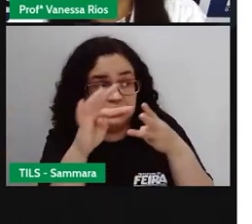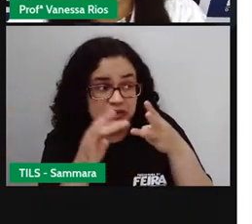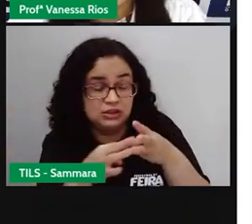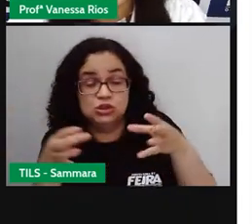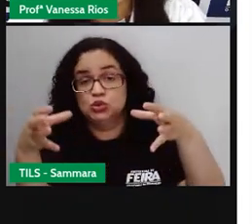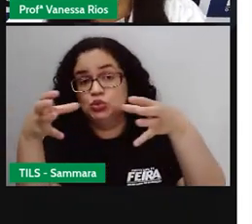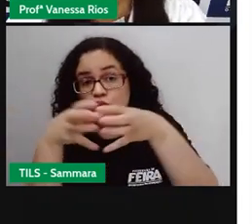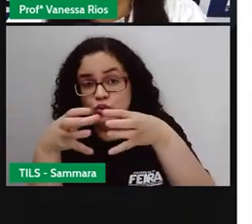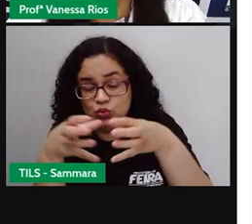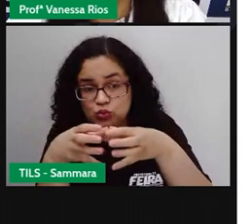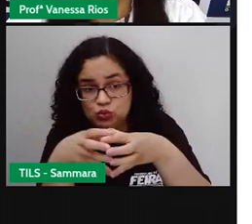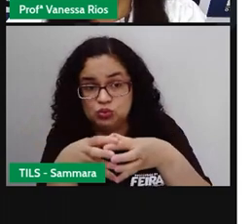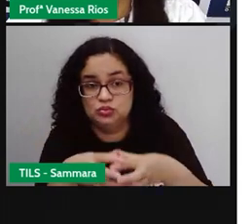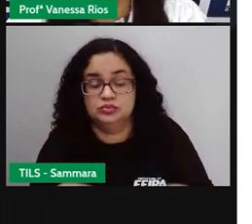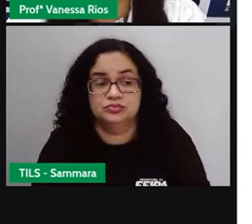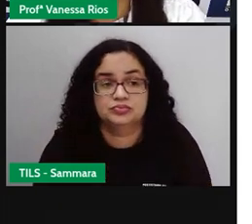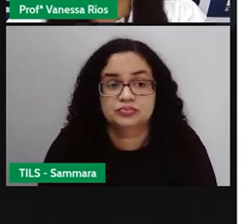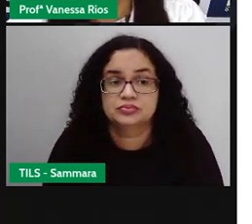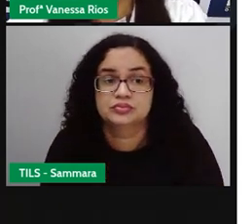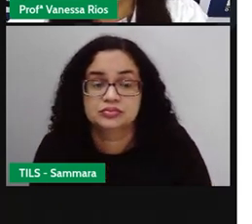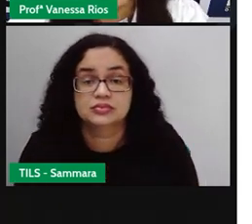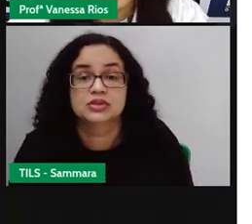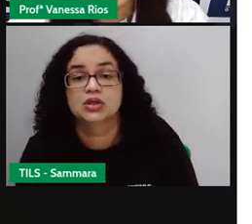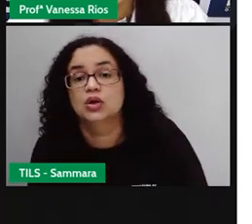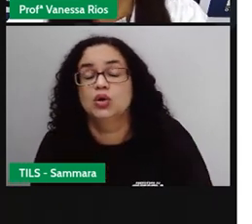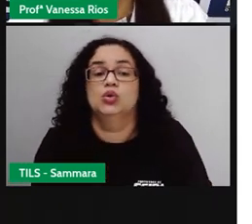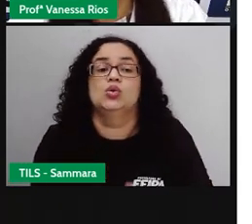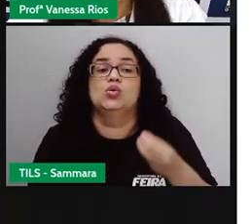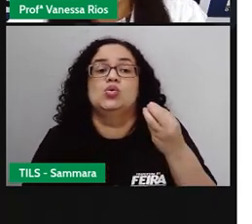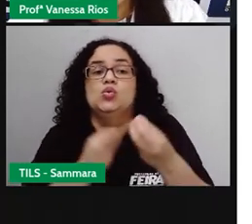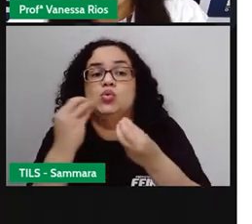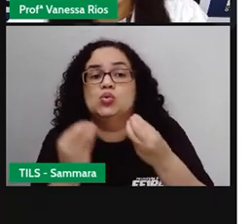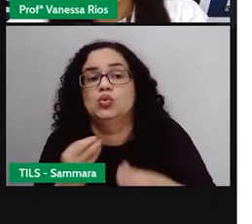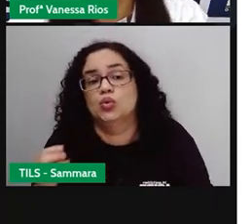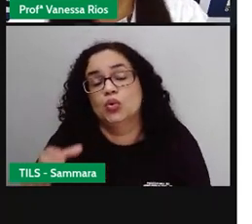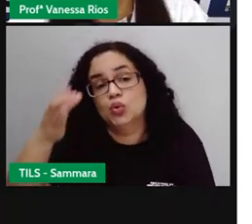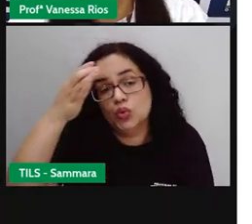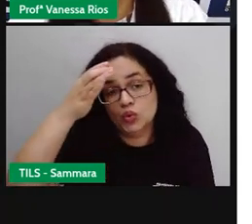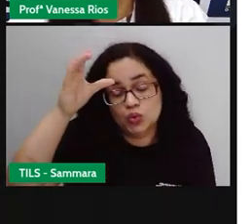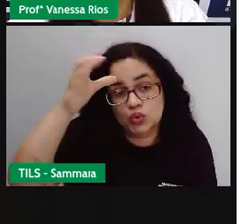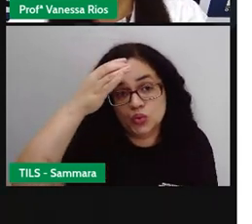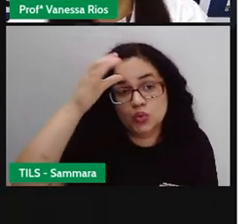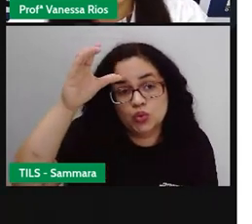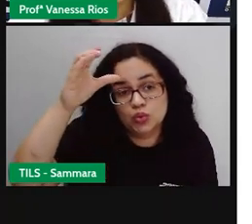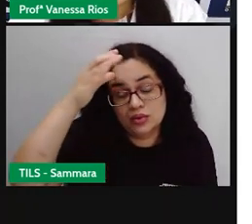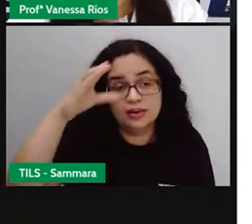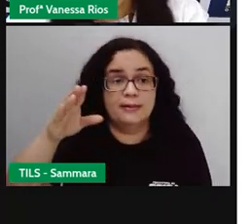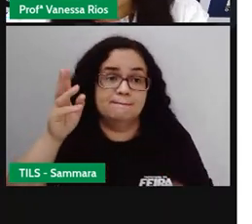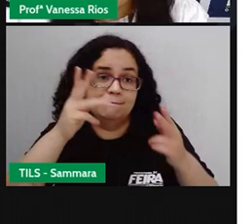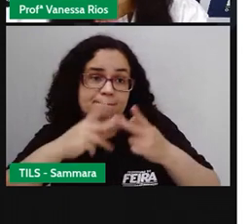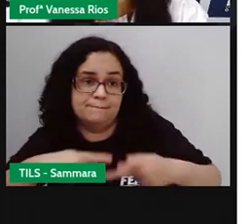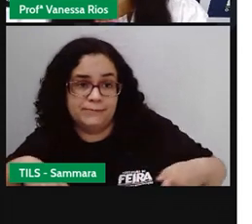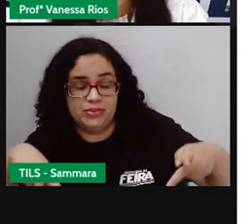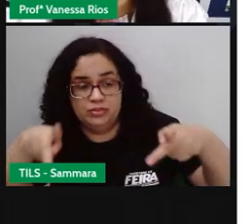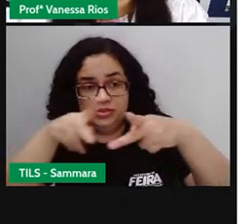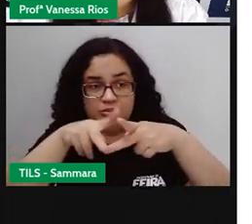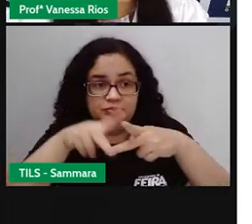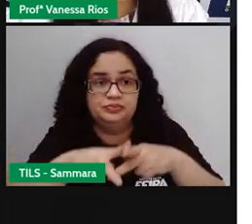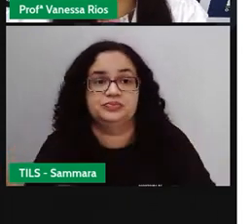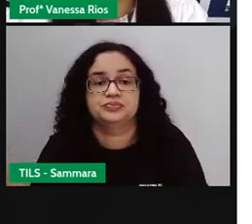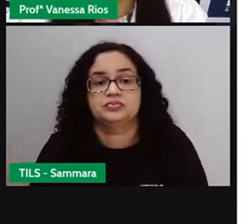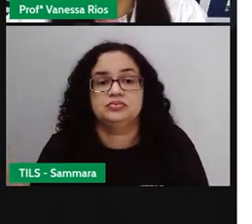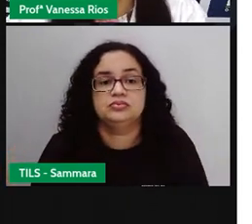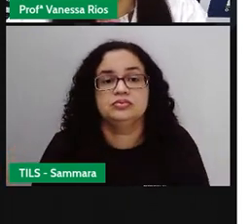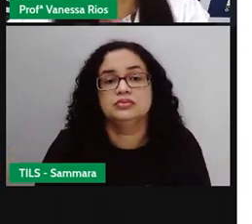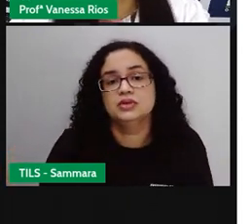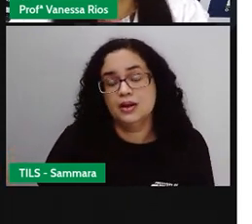principais como formadores da sua cultura e da sua população. E aí